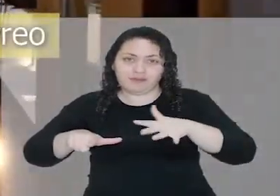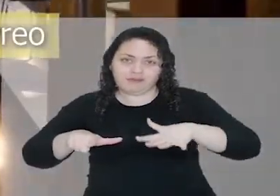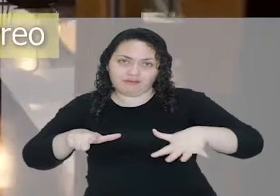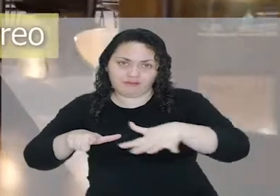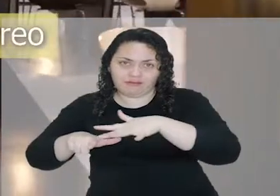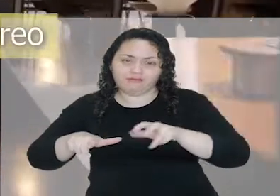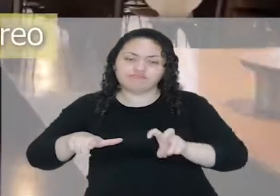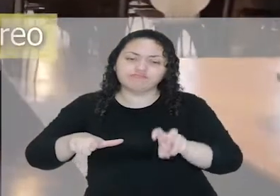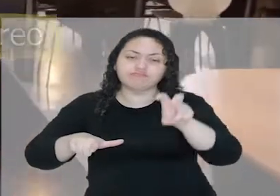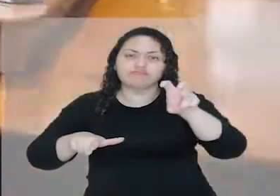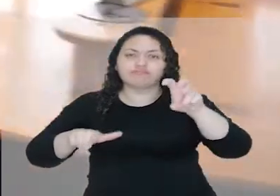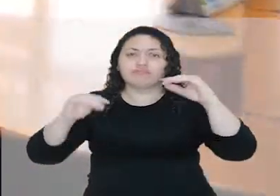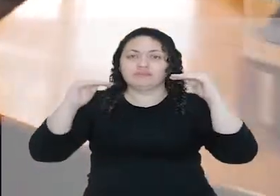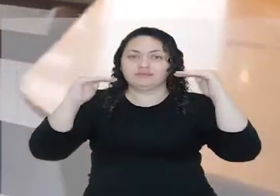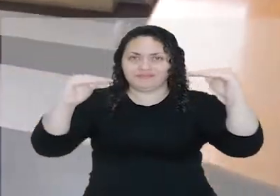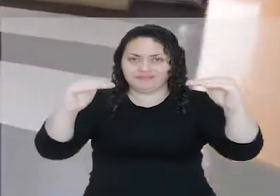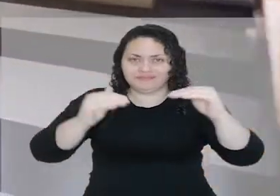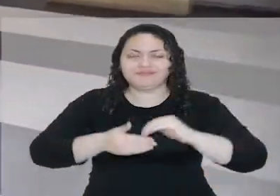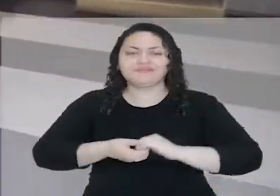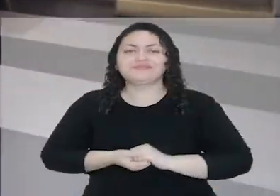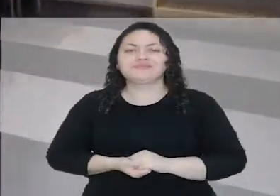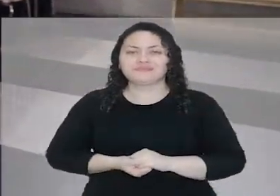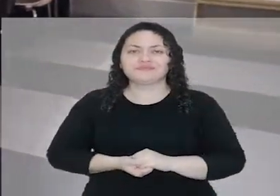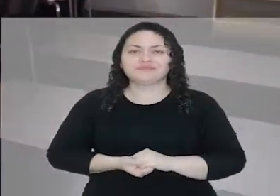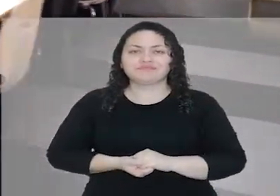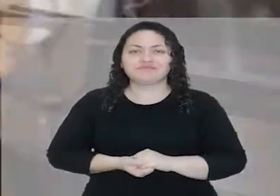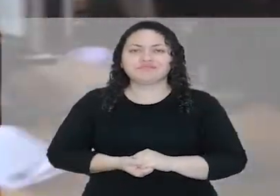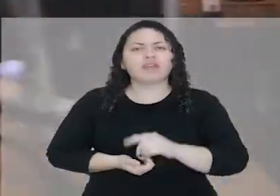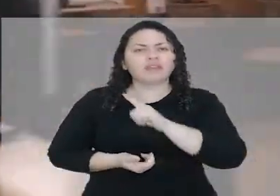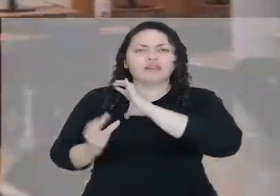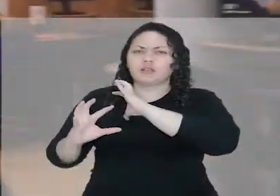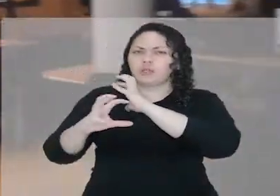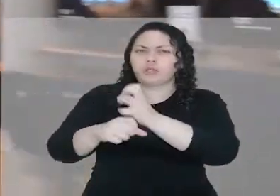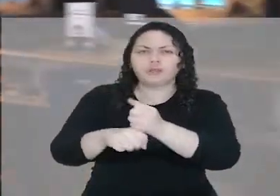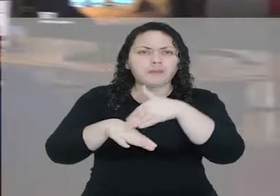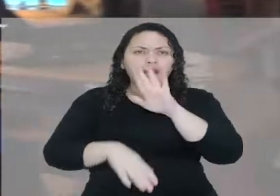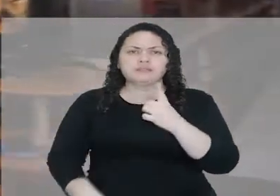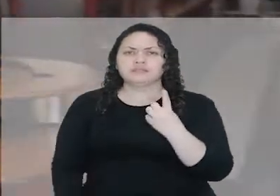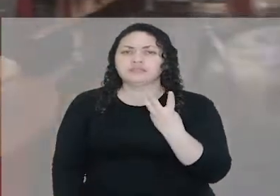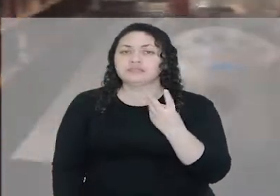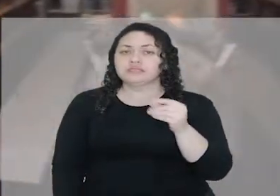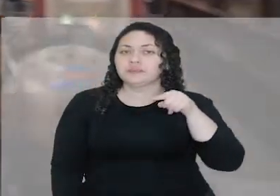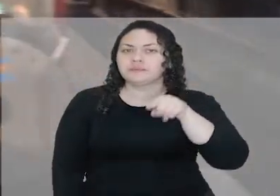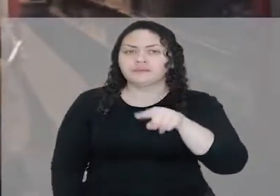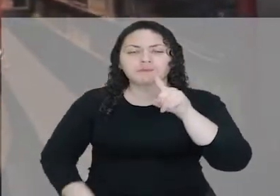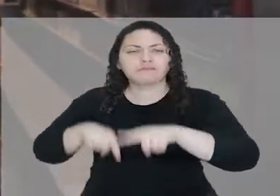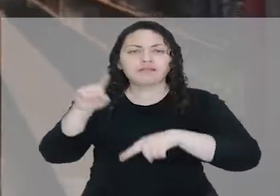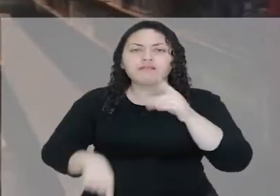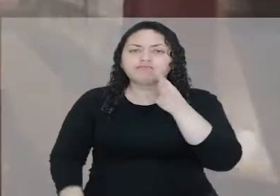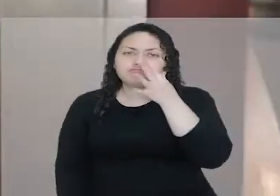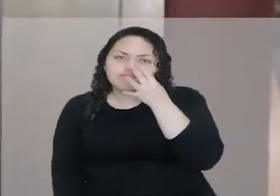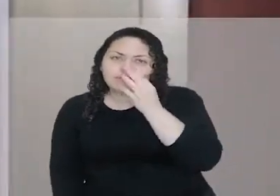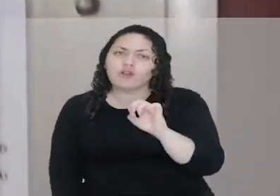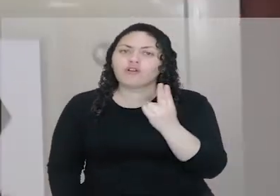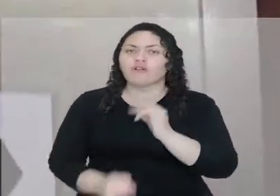O térreo e o mezanino. E conta com um acervo de mais de 130 mil materiais físicos e online.